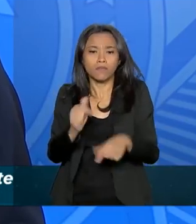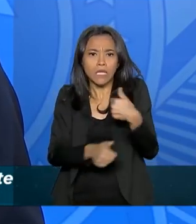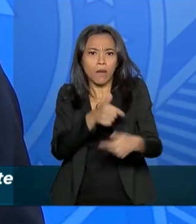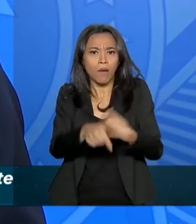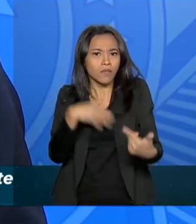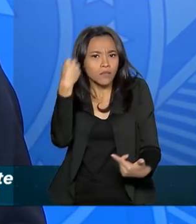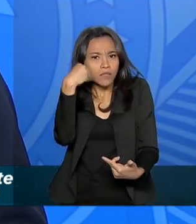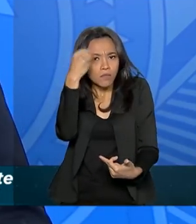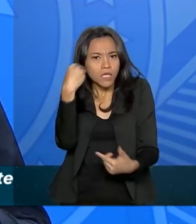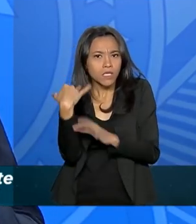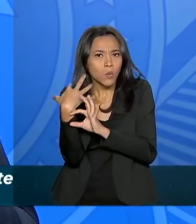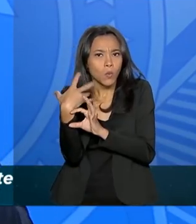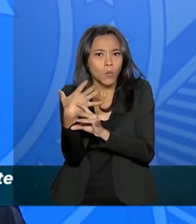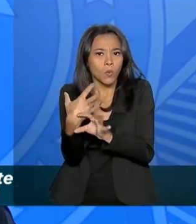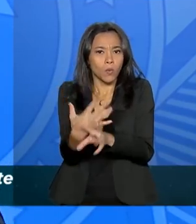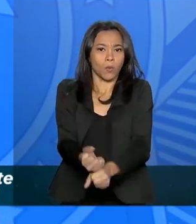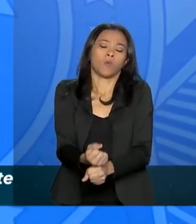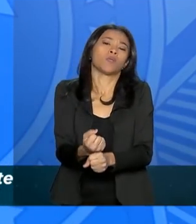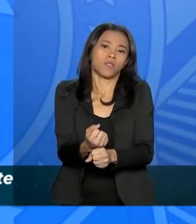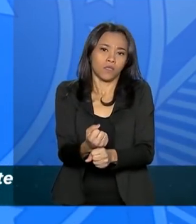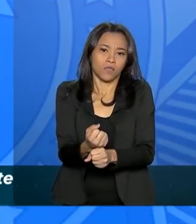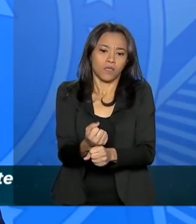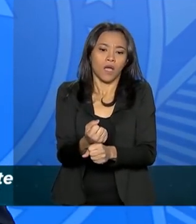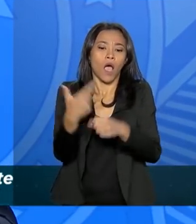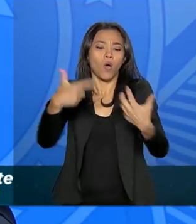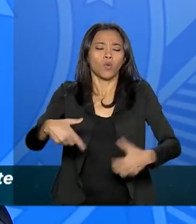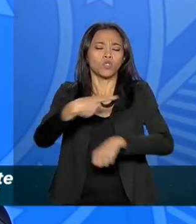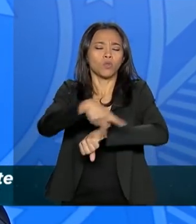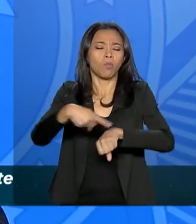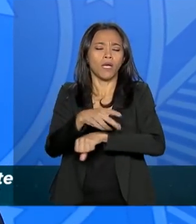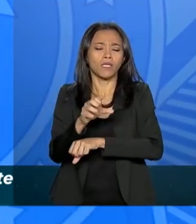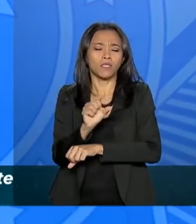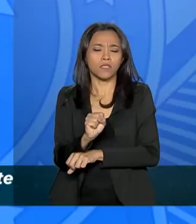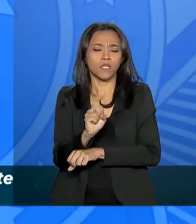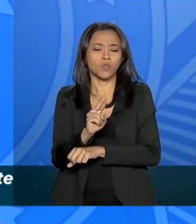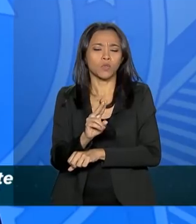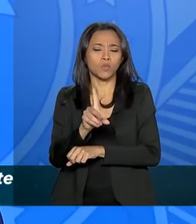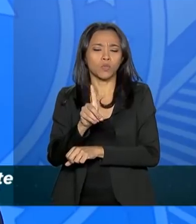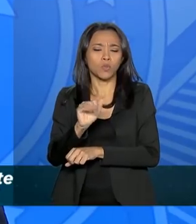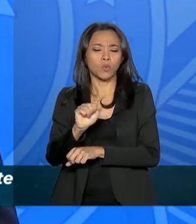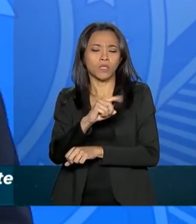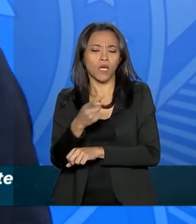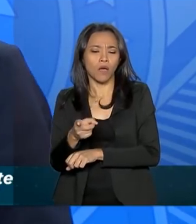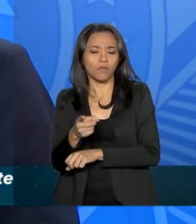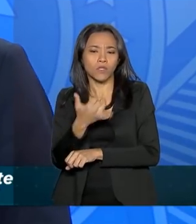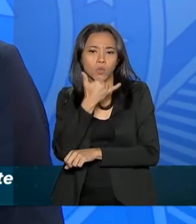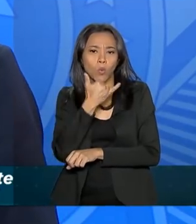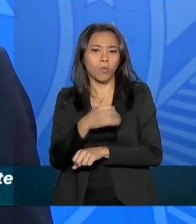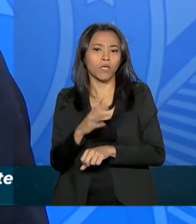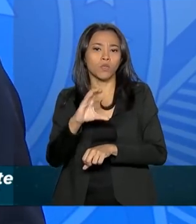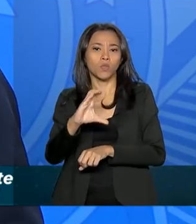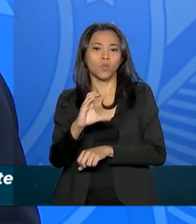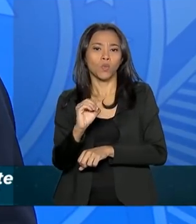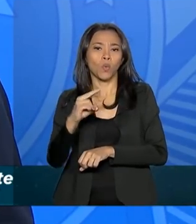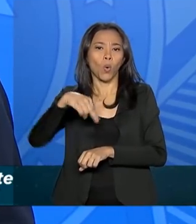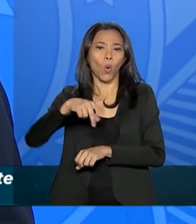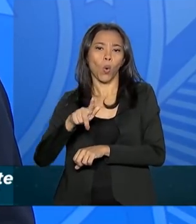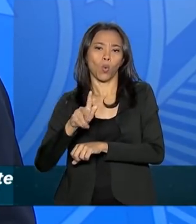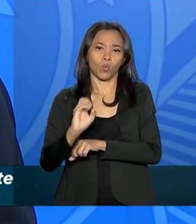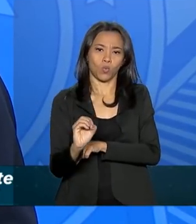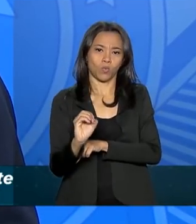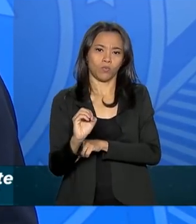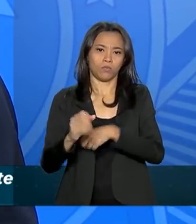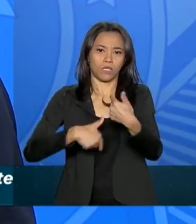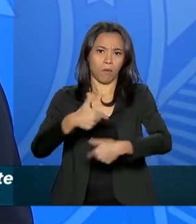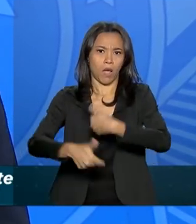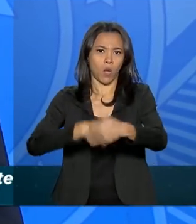Um homem de combate, Sudão do Sul, né? Sudão do Sul que ele combateu? No Congo. Um combatente no